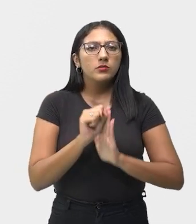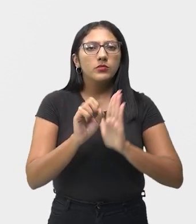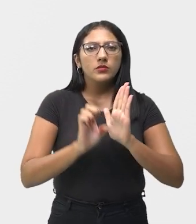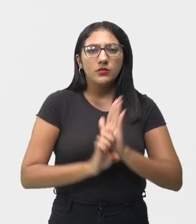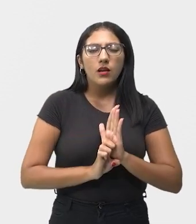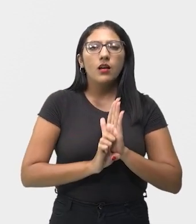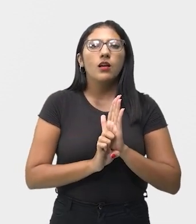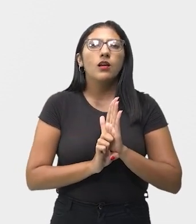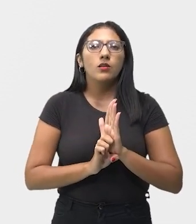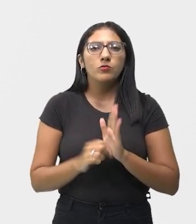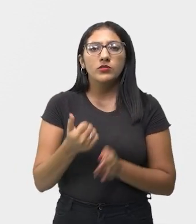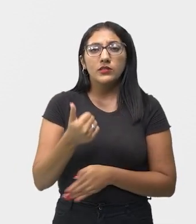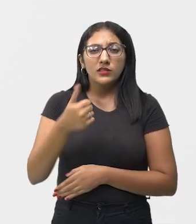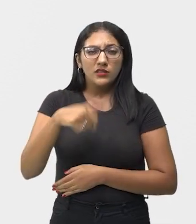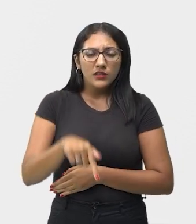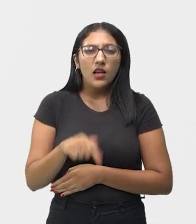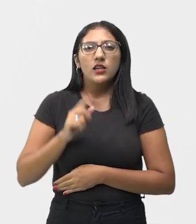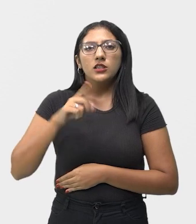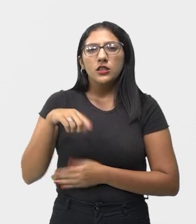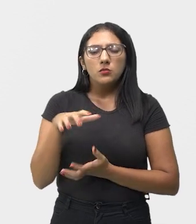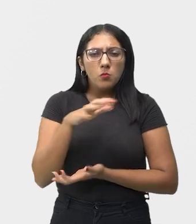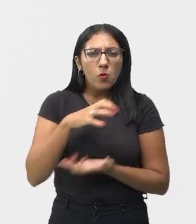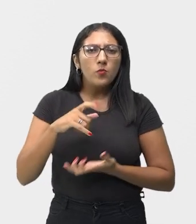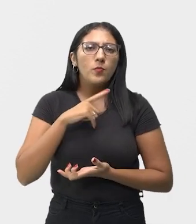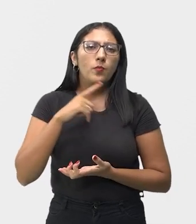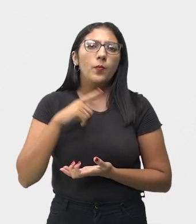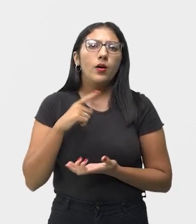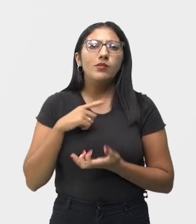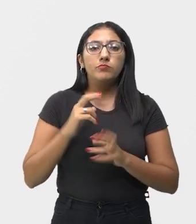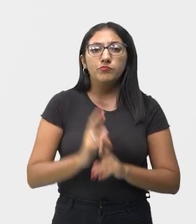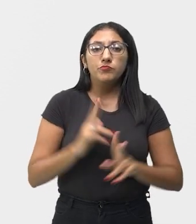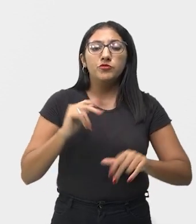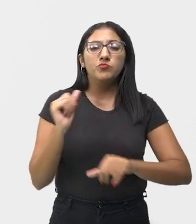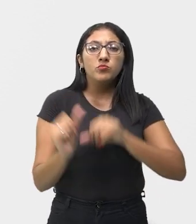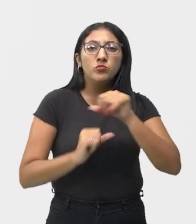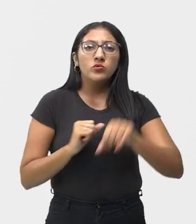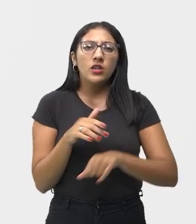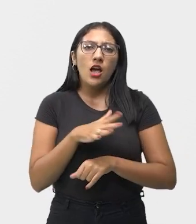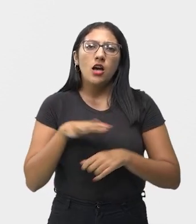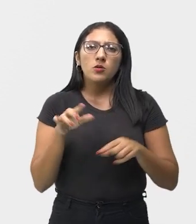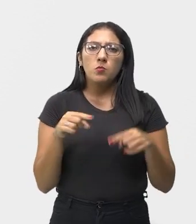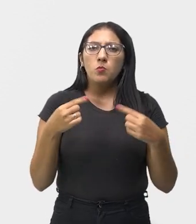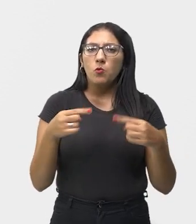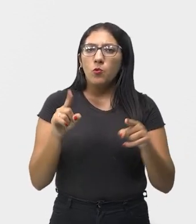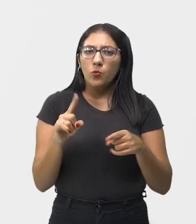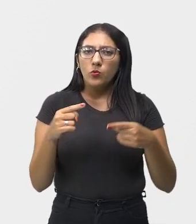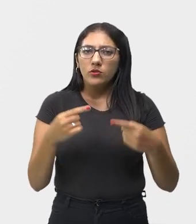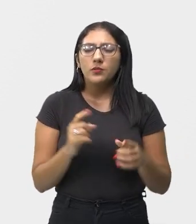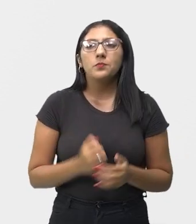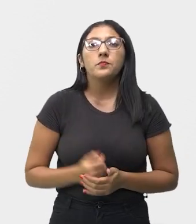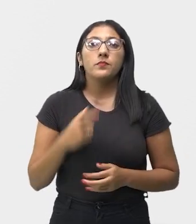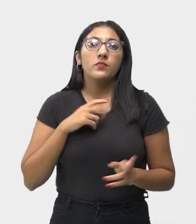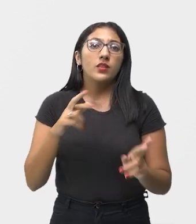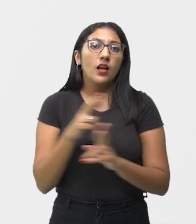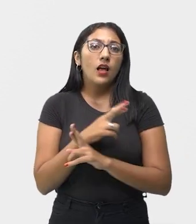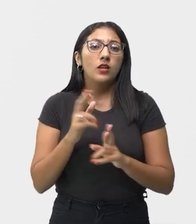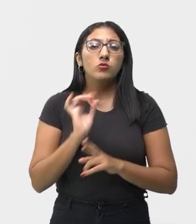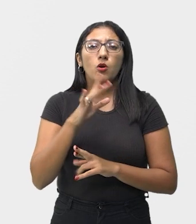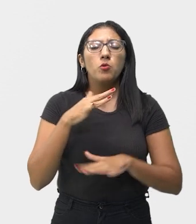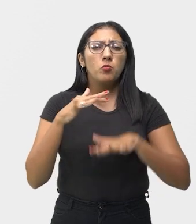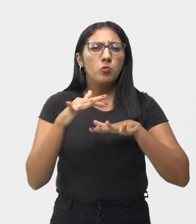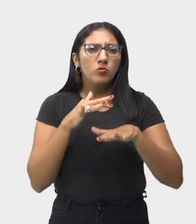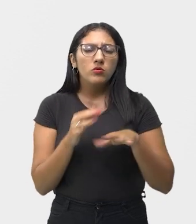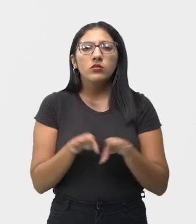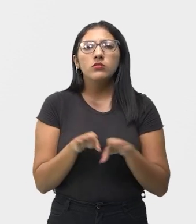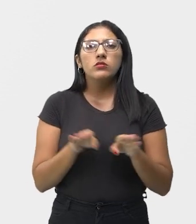XVII, o movimento barroco promoveu mudanças marcantes no cenário musical, trabalhando com a sonoridade